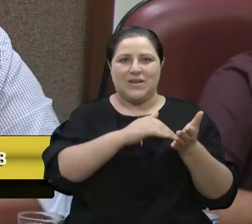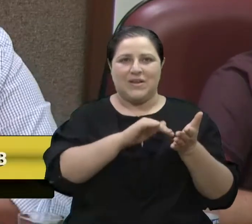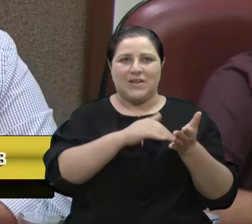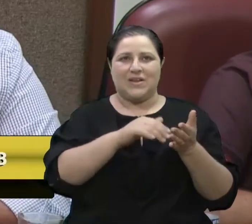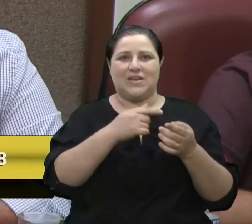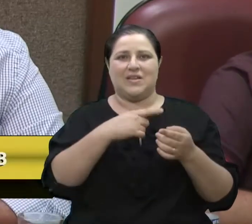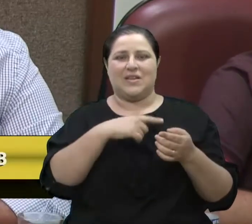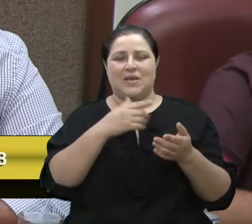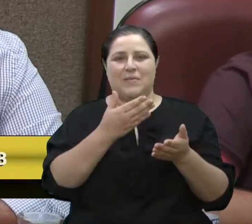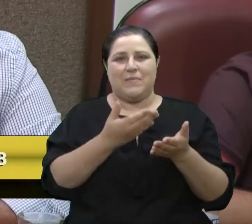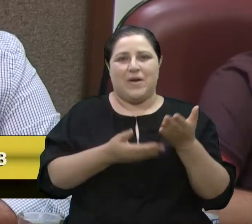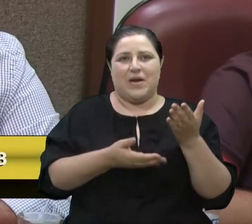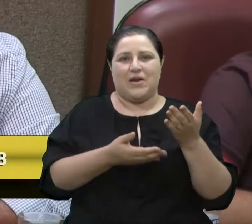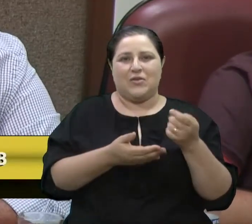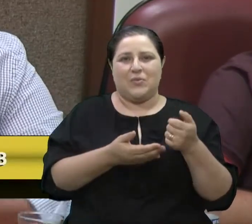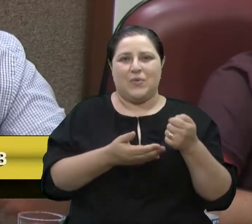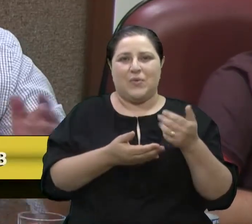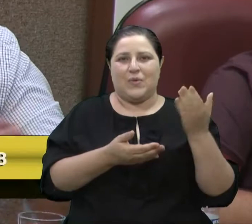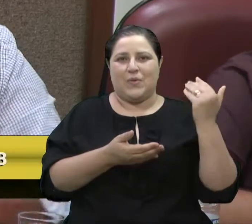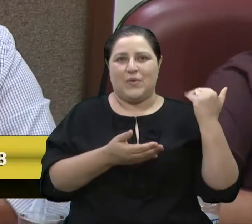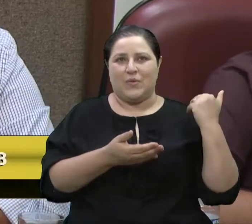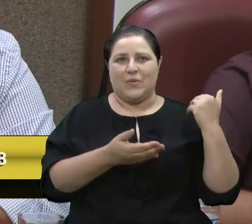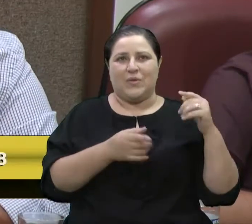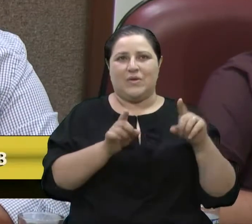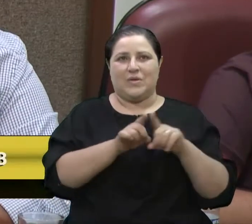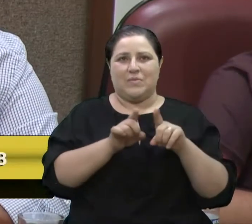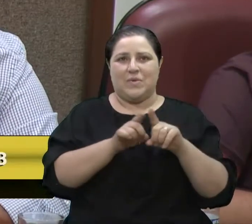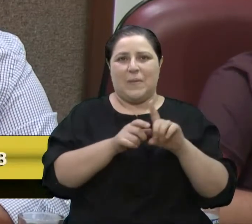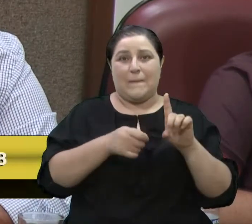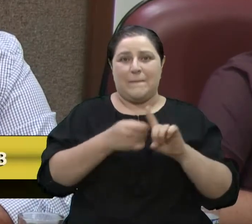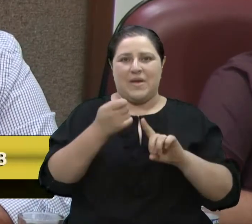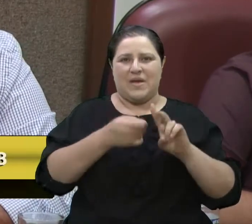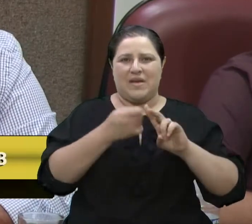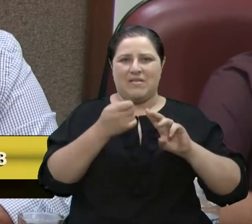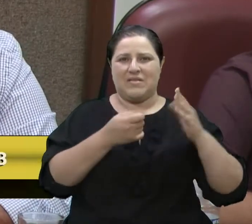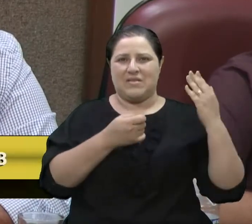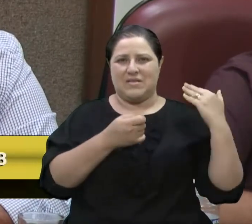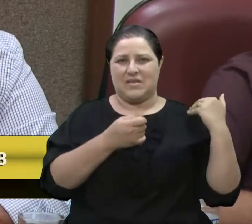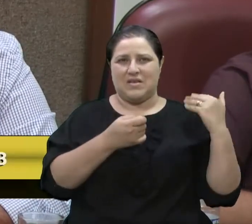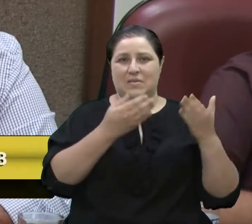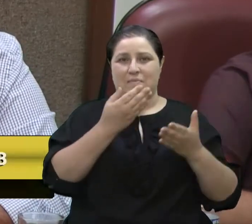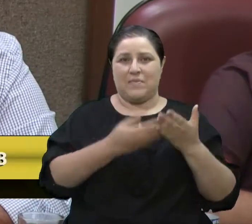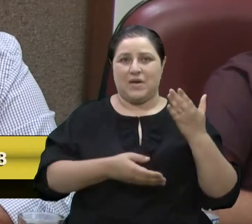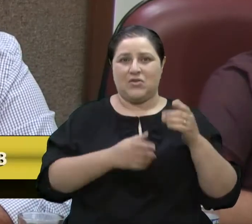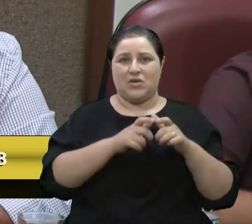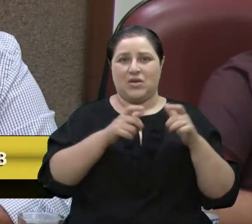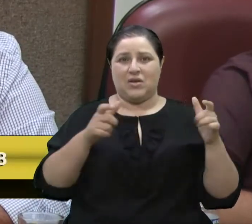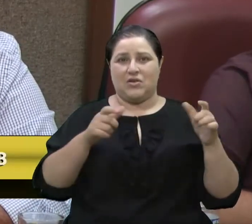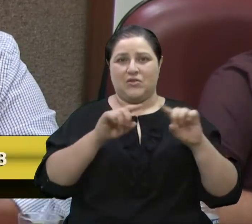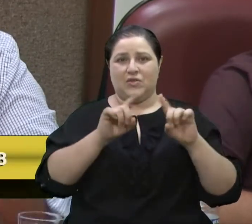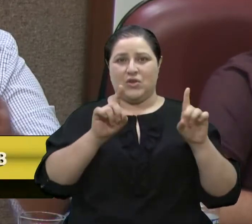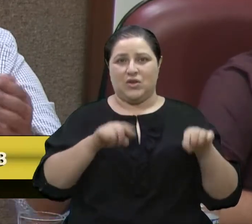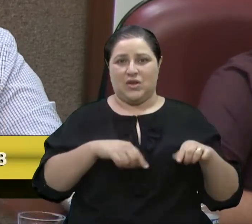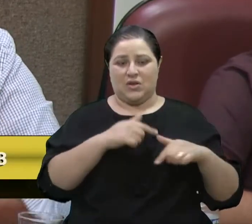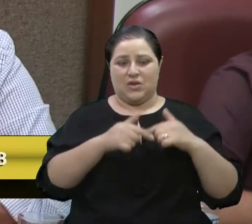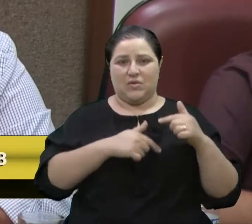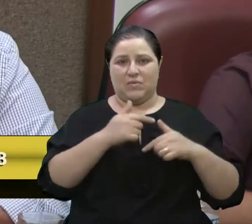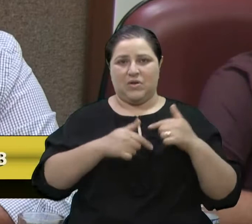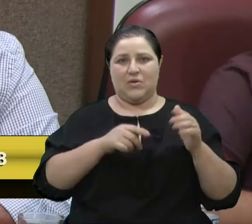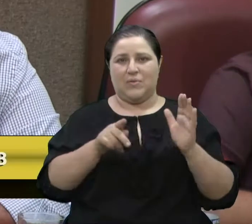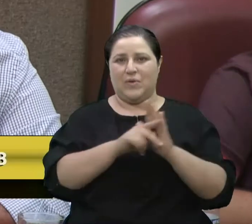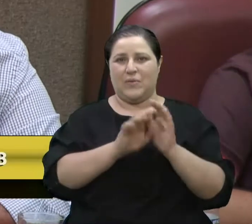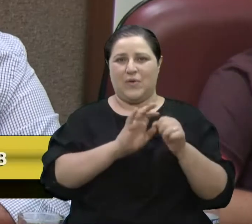há poucos dias atrás, aí, vamos dizer que meses atrás, um grande servidor lá com, pelo Covid,